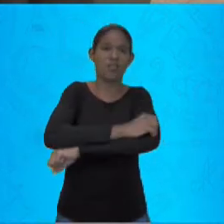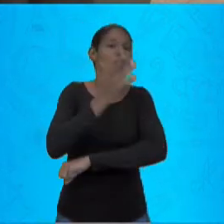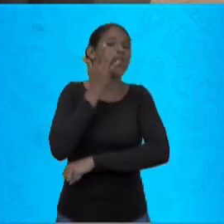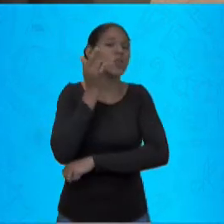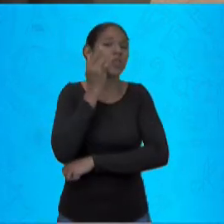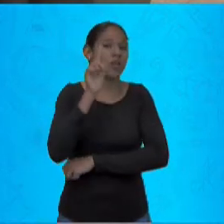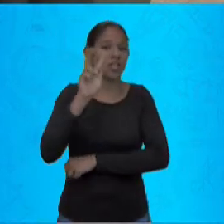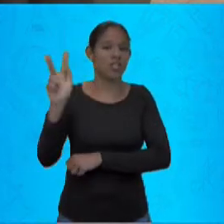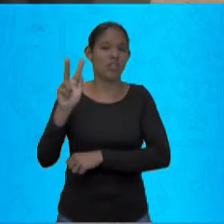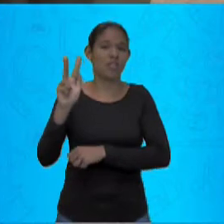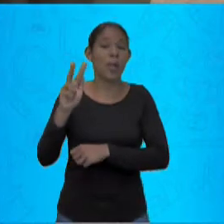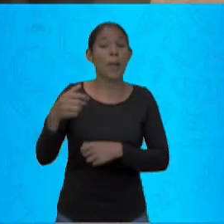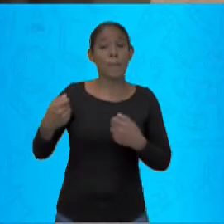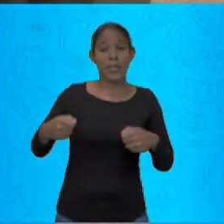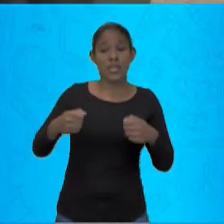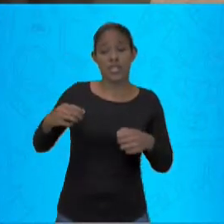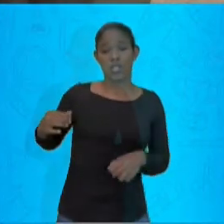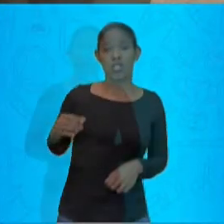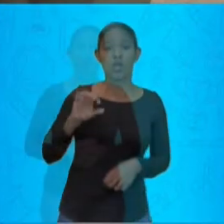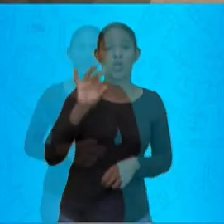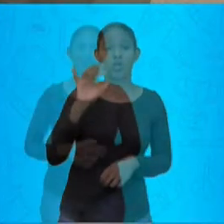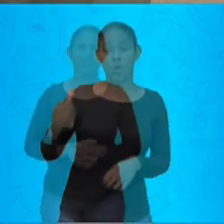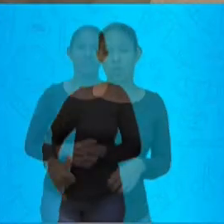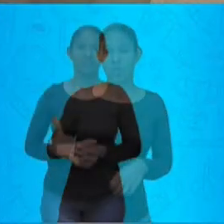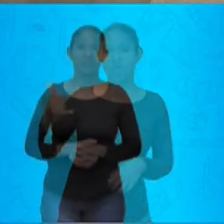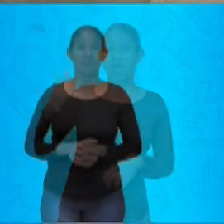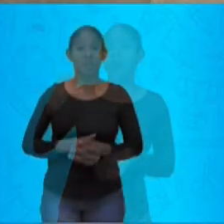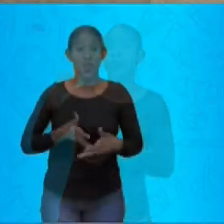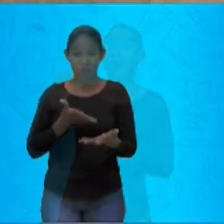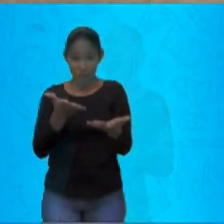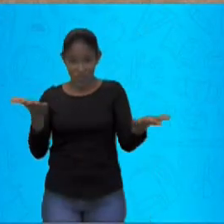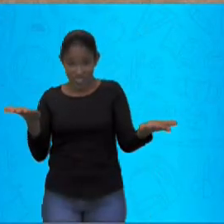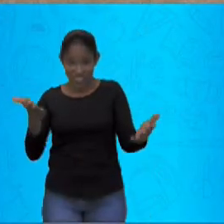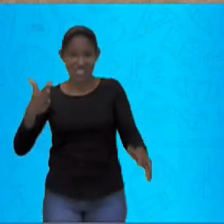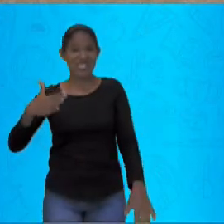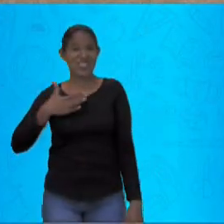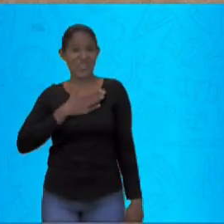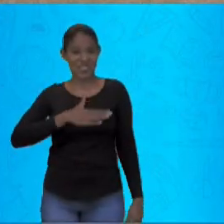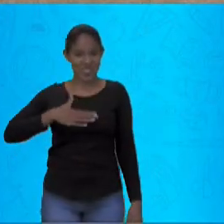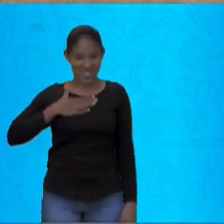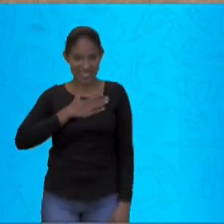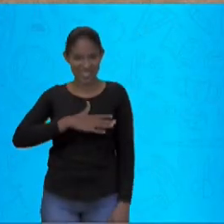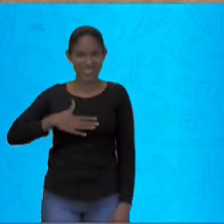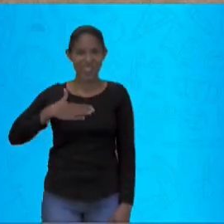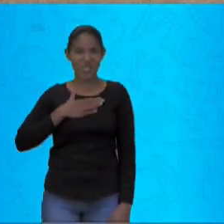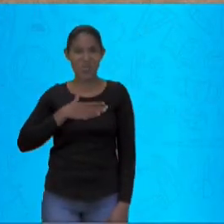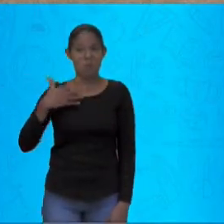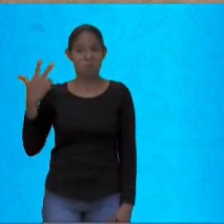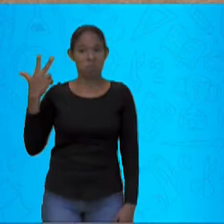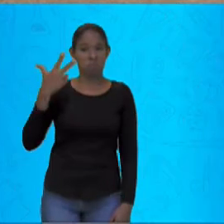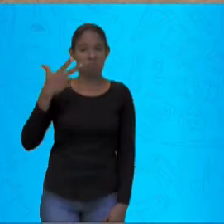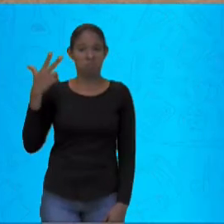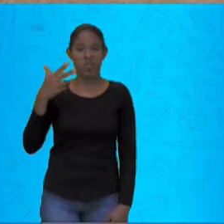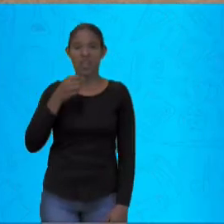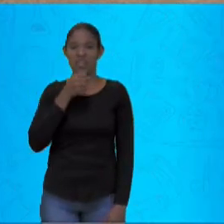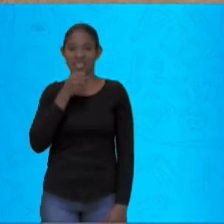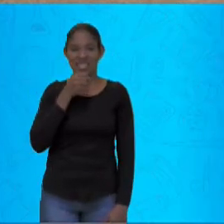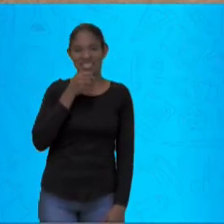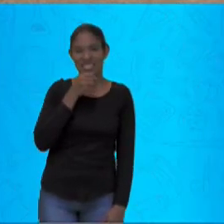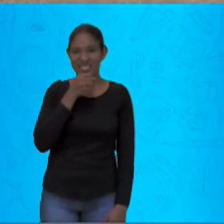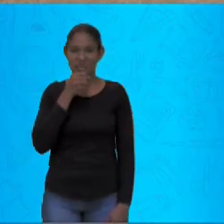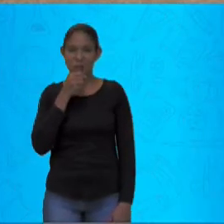que aparece no canto da tela. Até breve. E aí, estudantes, gostaram da entrevista?